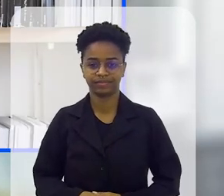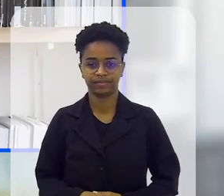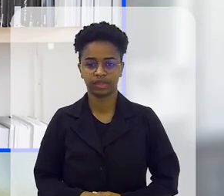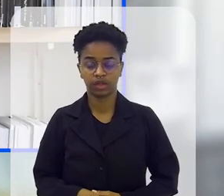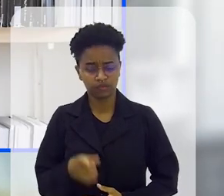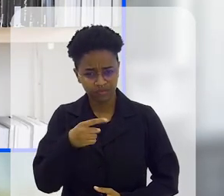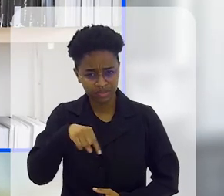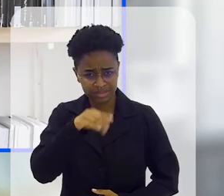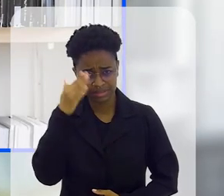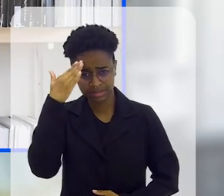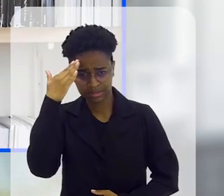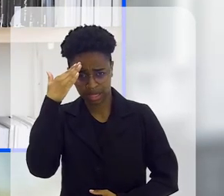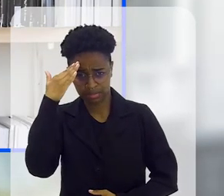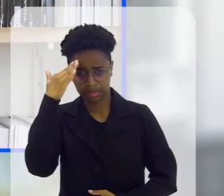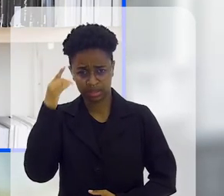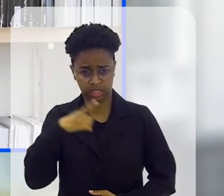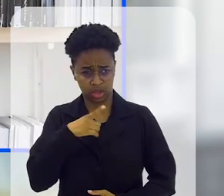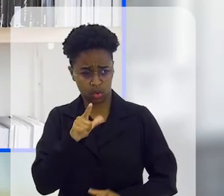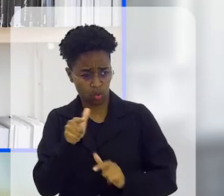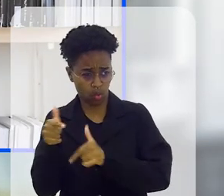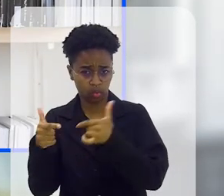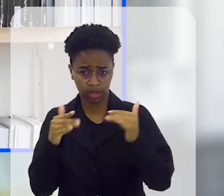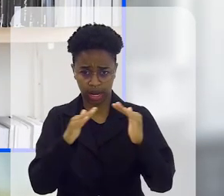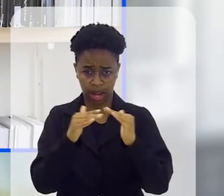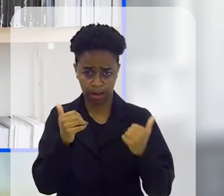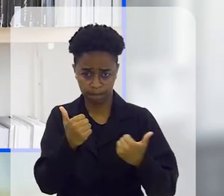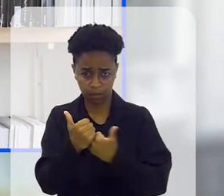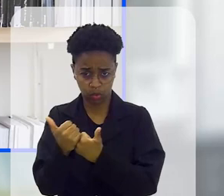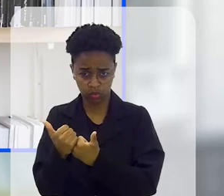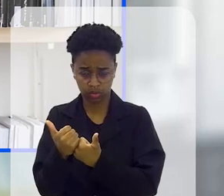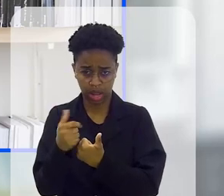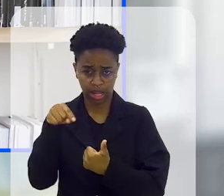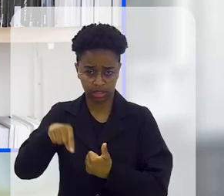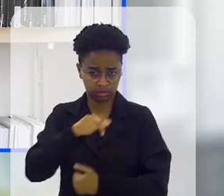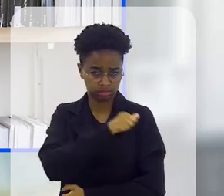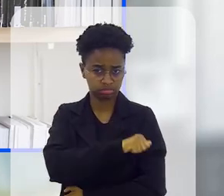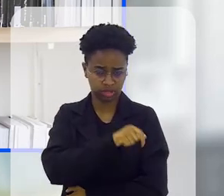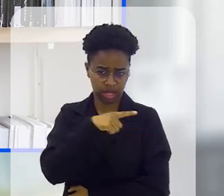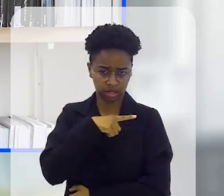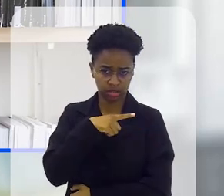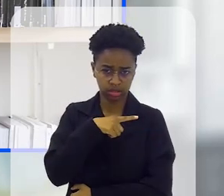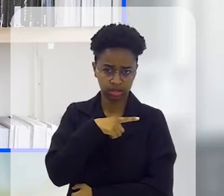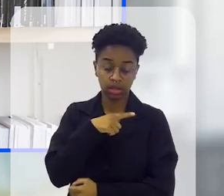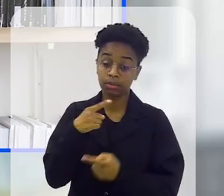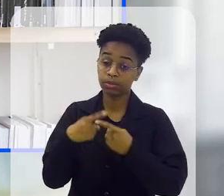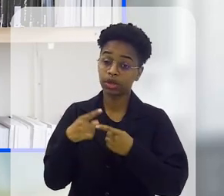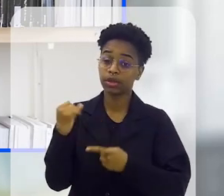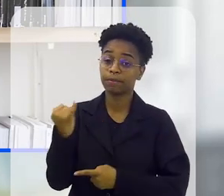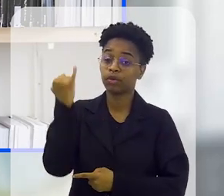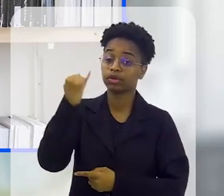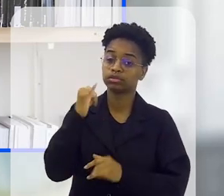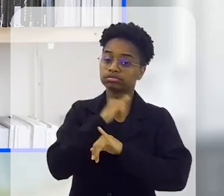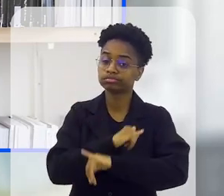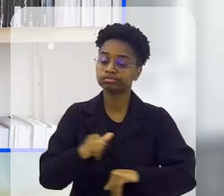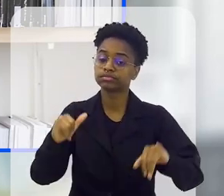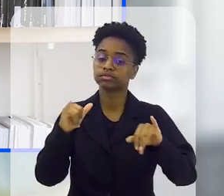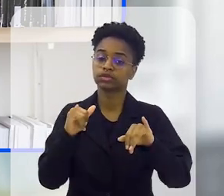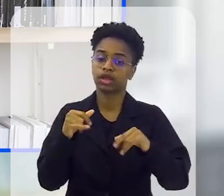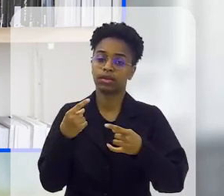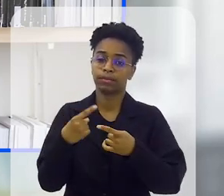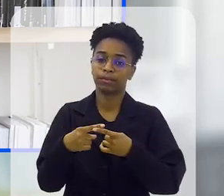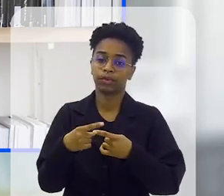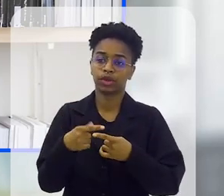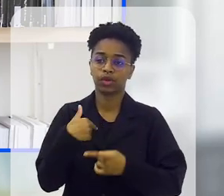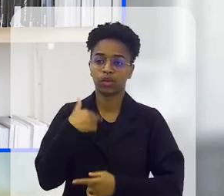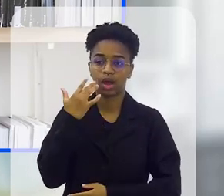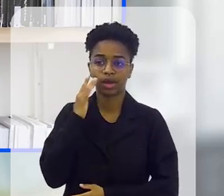têm ciência da existência de outras casas de apoio que funcionam aqui no Rio? Porque é importante a gente frisar isso,